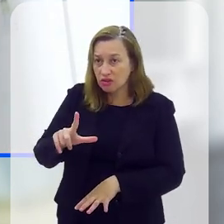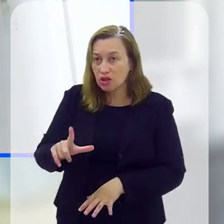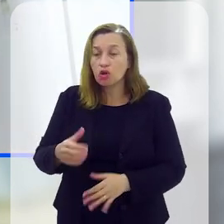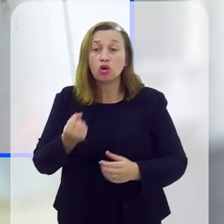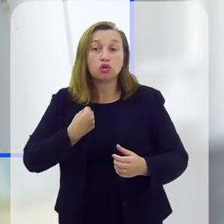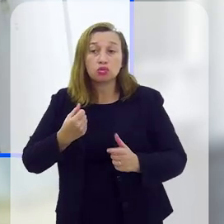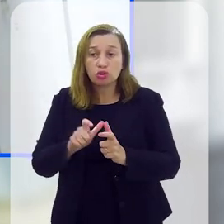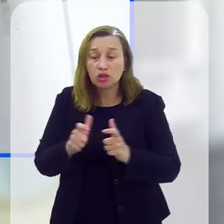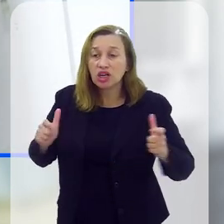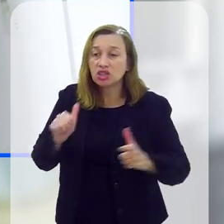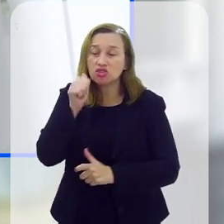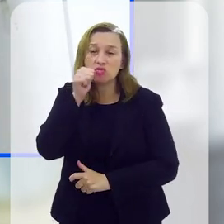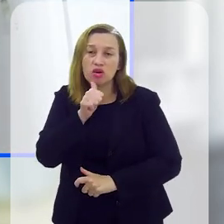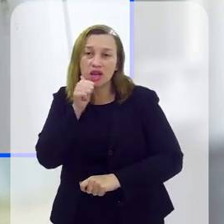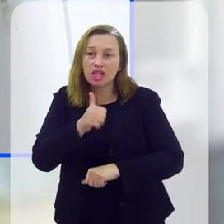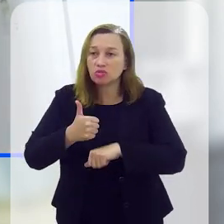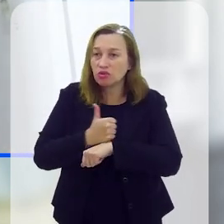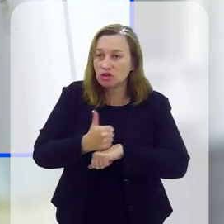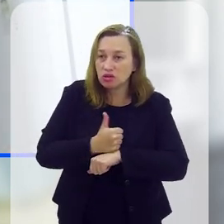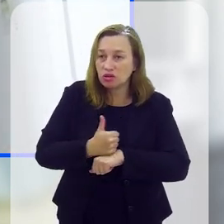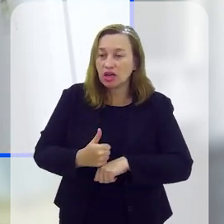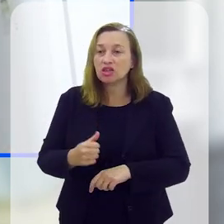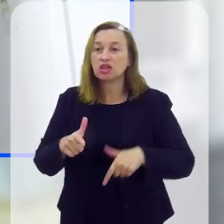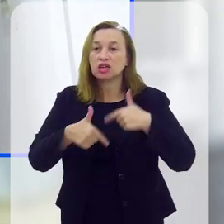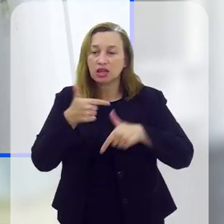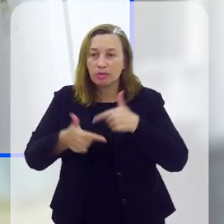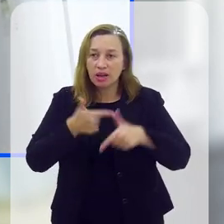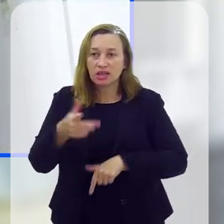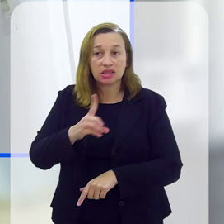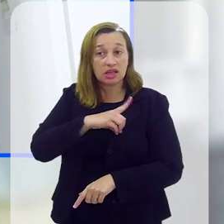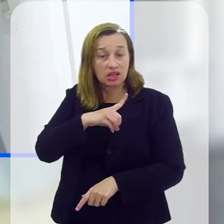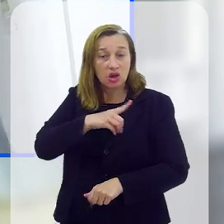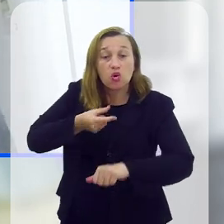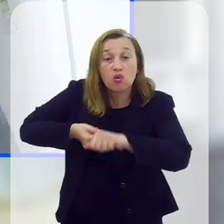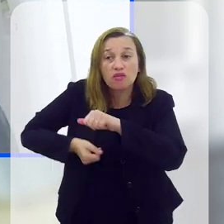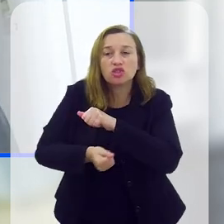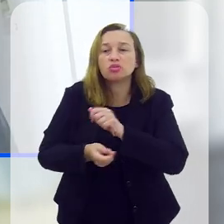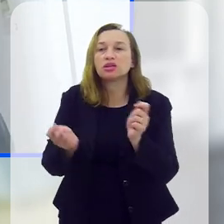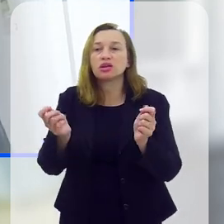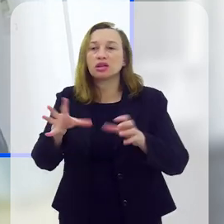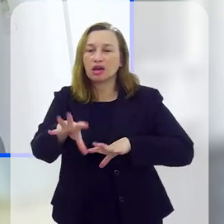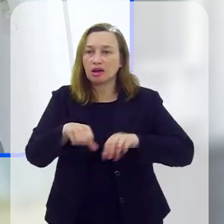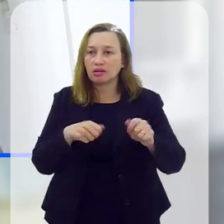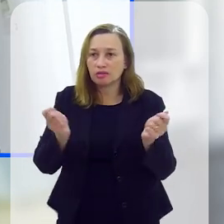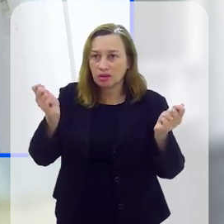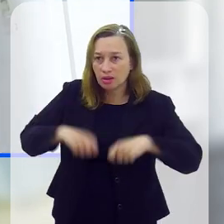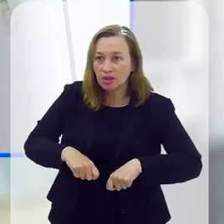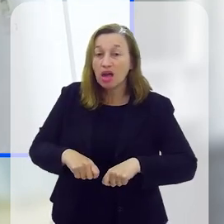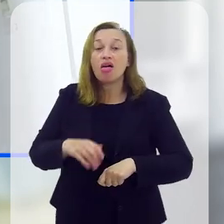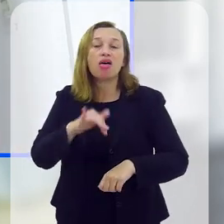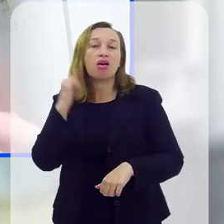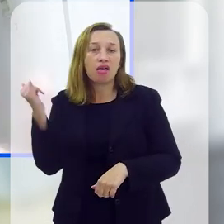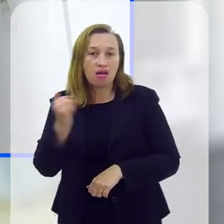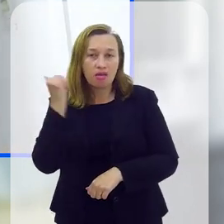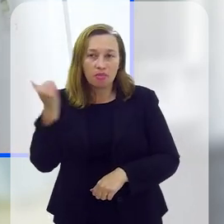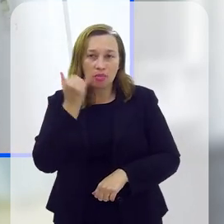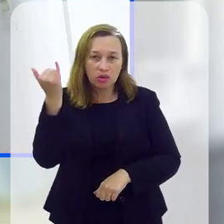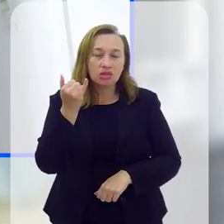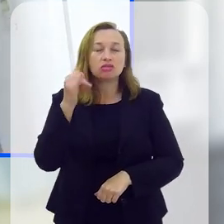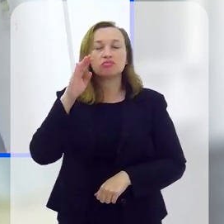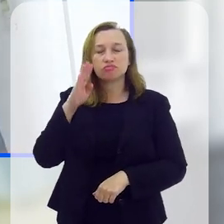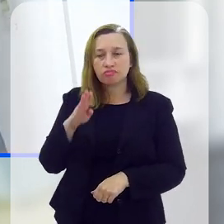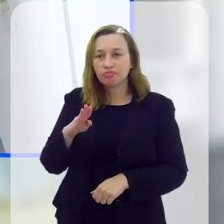caso da Polícia Civil, um aumento de deães ou de niães, e sempre é um investimento, mas o investimento na capacitação é uma coisa